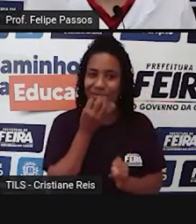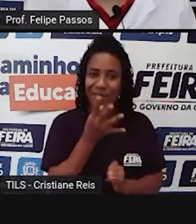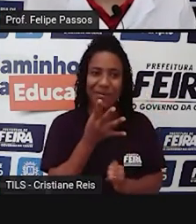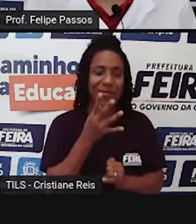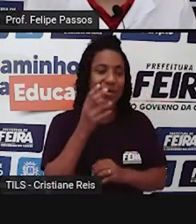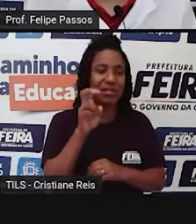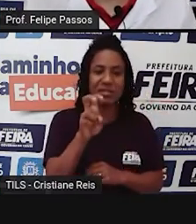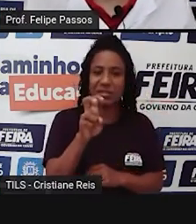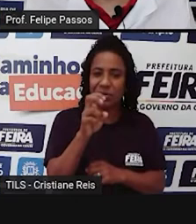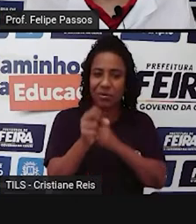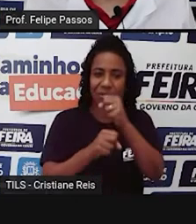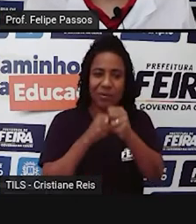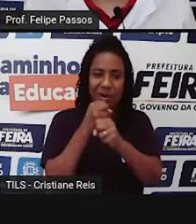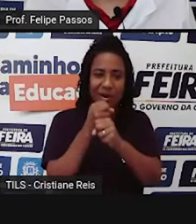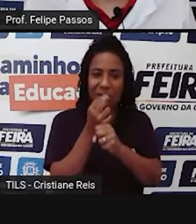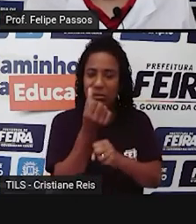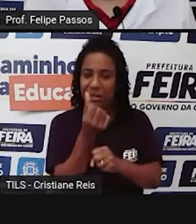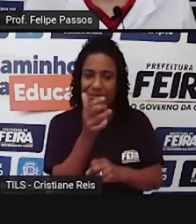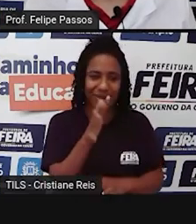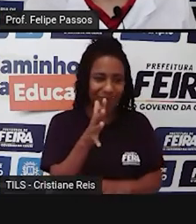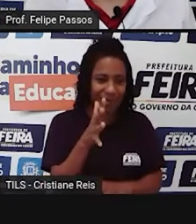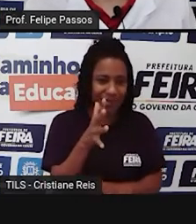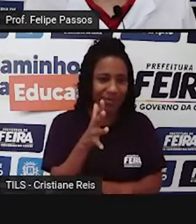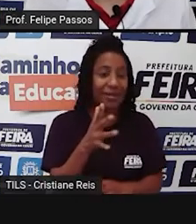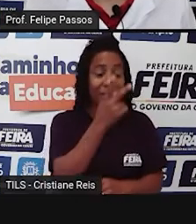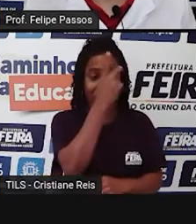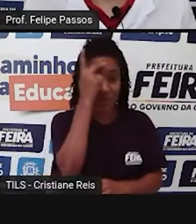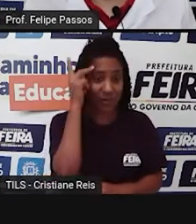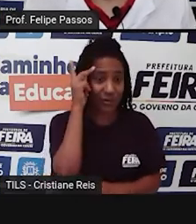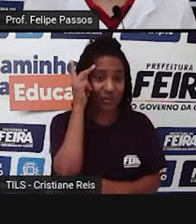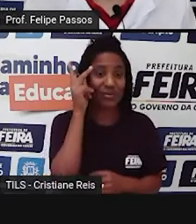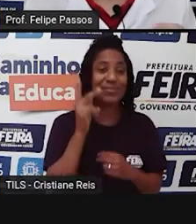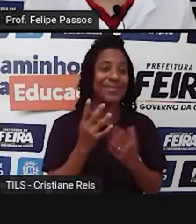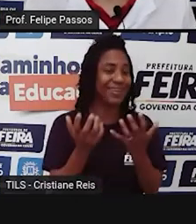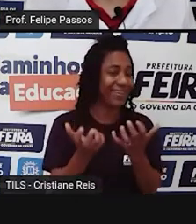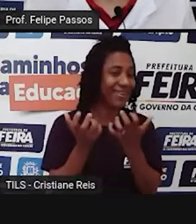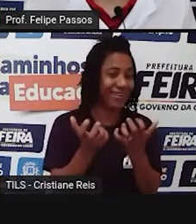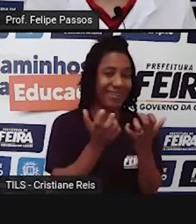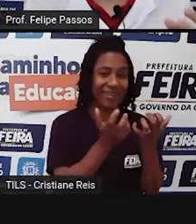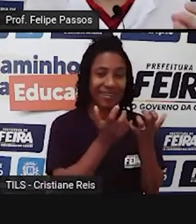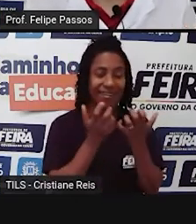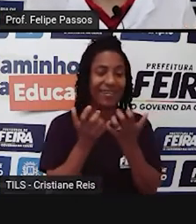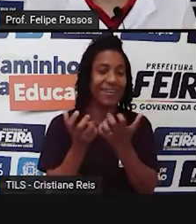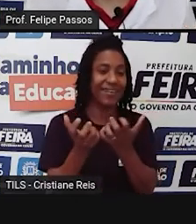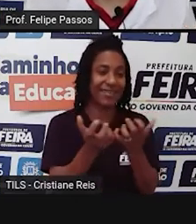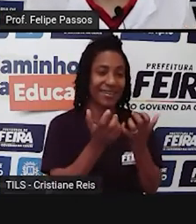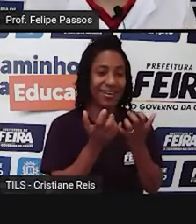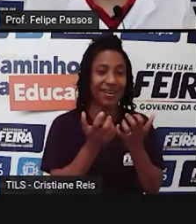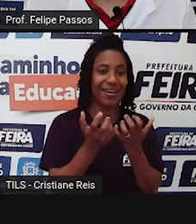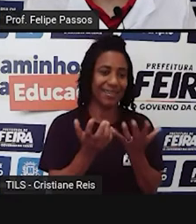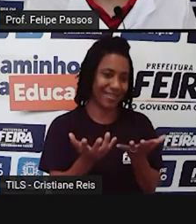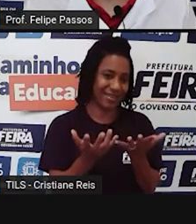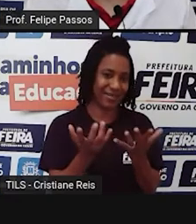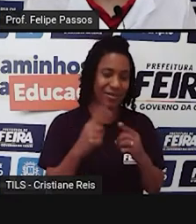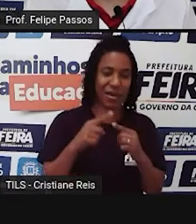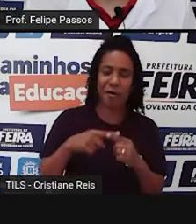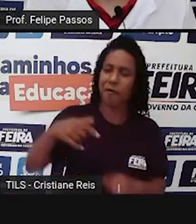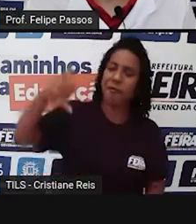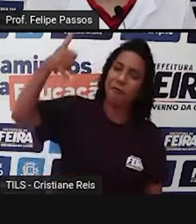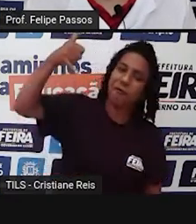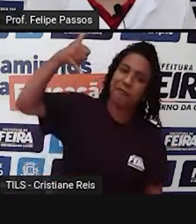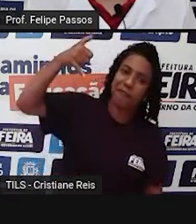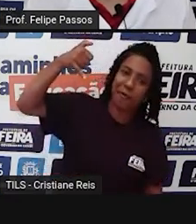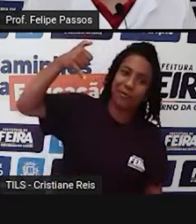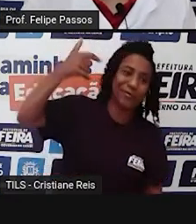seis anos, o cenário mudou mundialmente. As pessoas não tinham, como eu falei mais cedo, essa facilidade de tirar fotos, de gravar